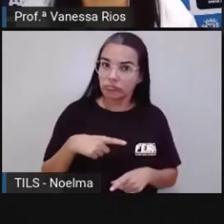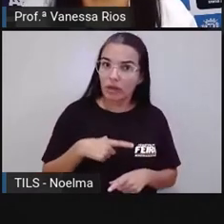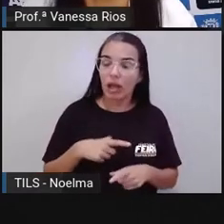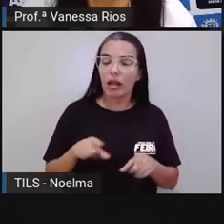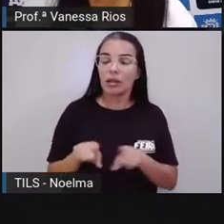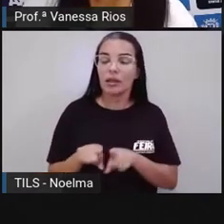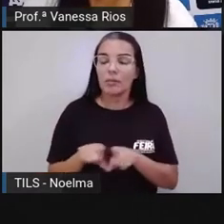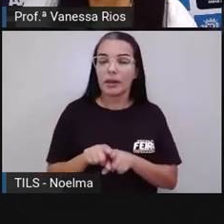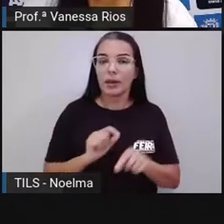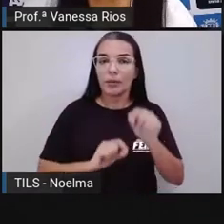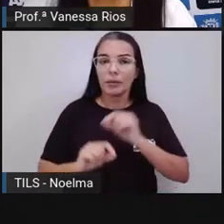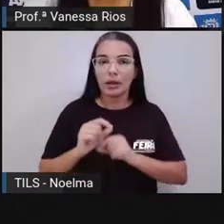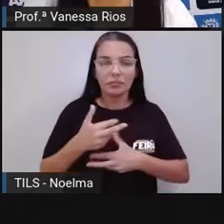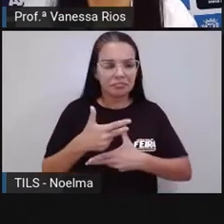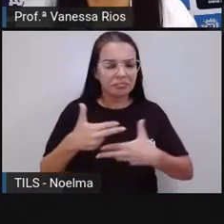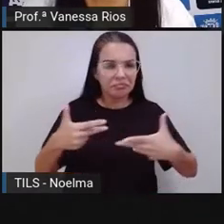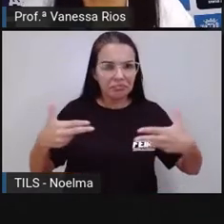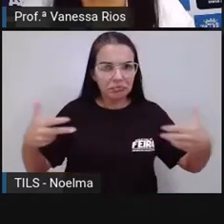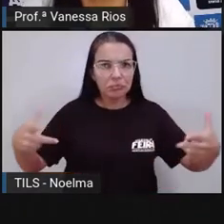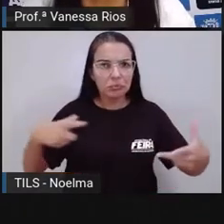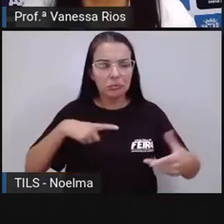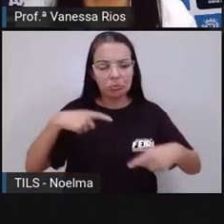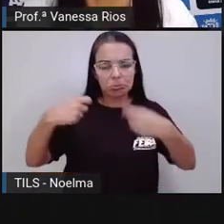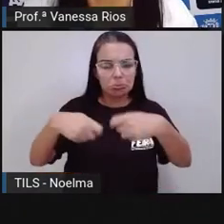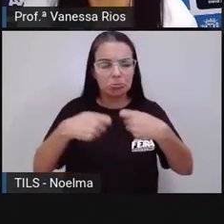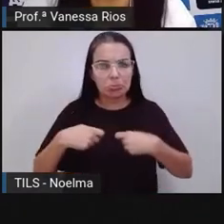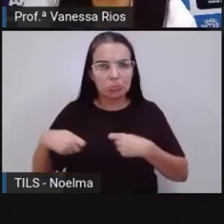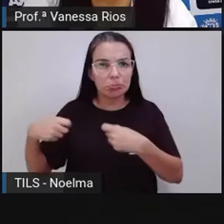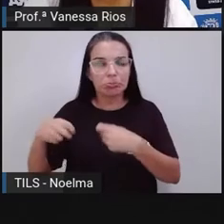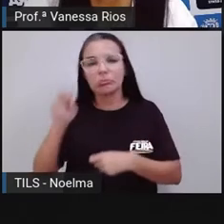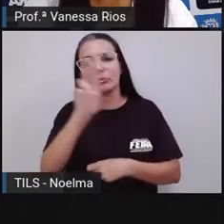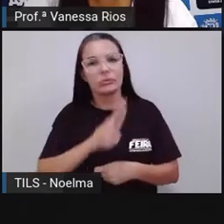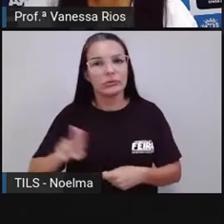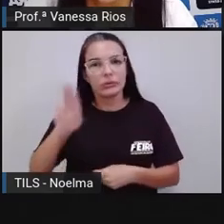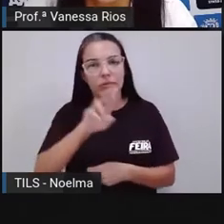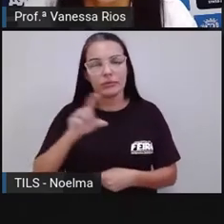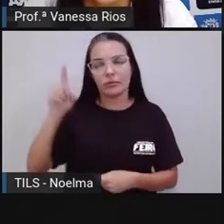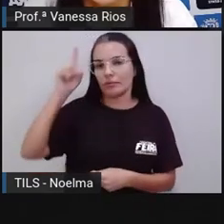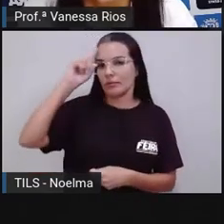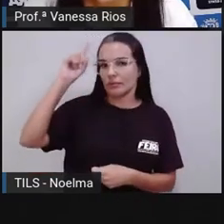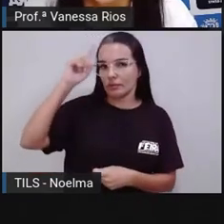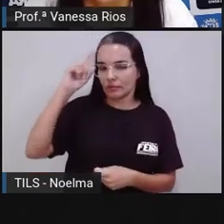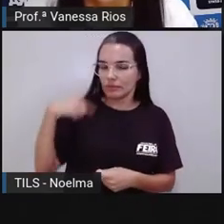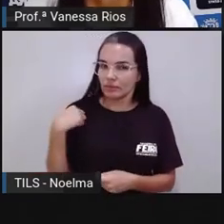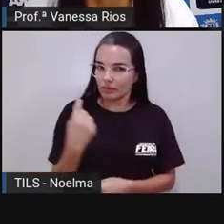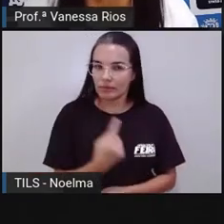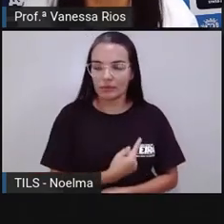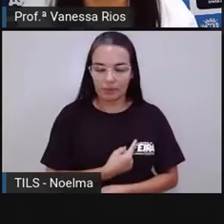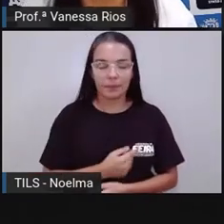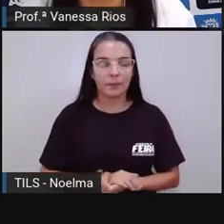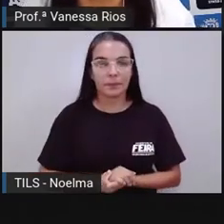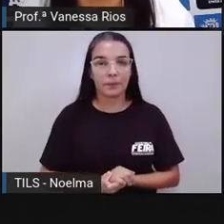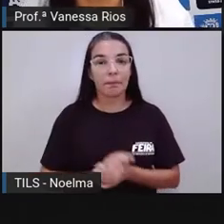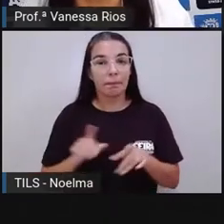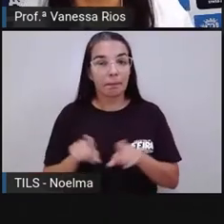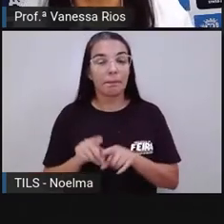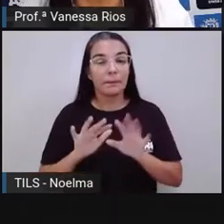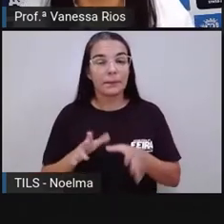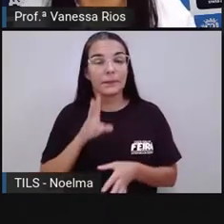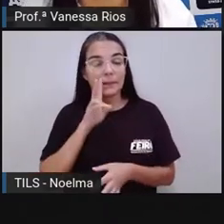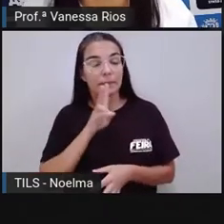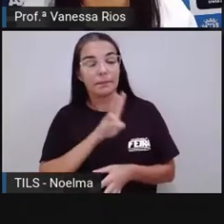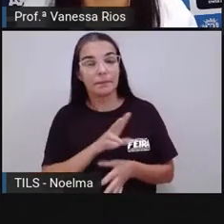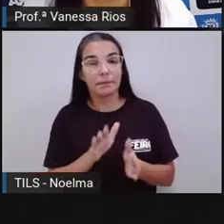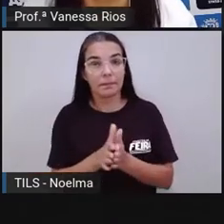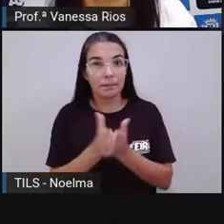dos diversos objetos que nós precisamos, que nós utilizamos no nosso dia a dia. E a gente já observou